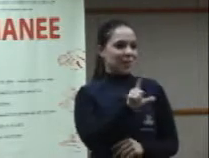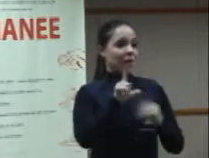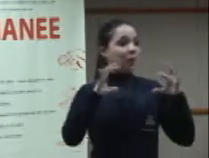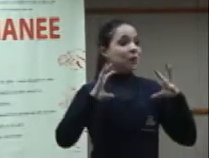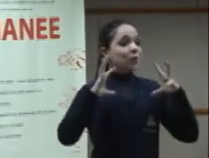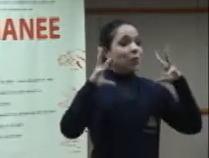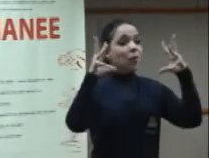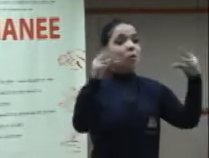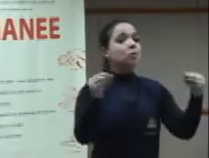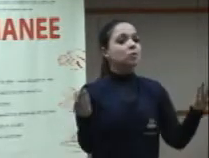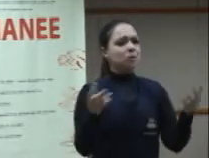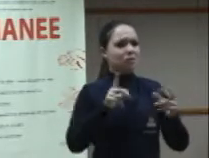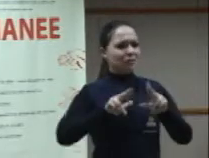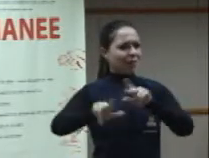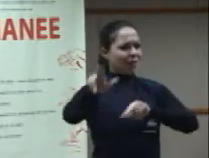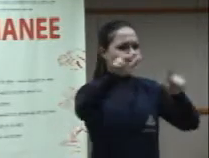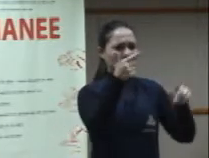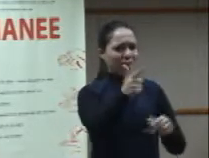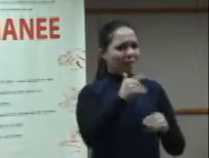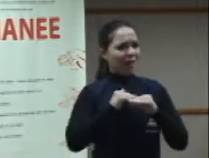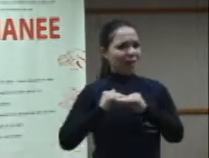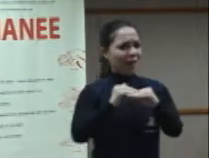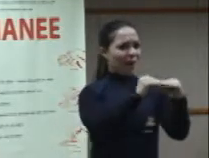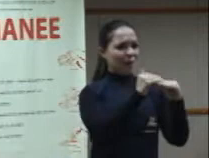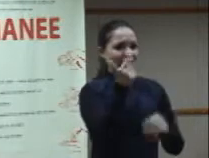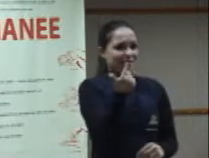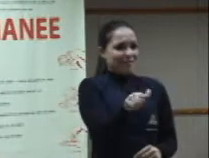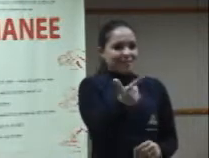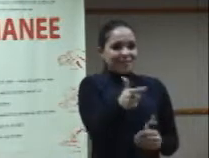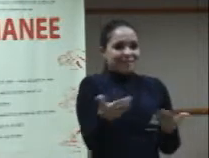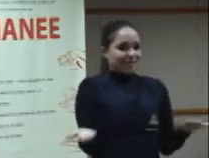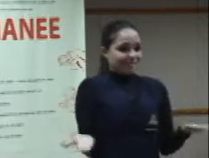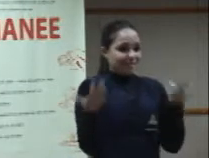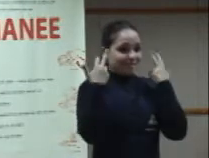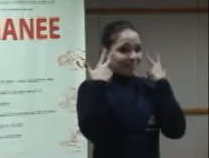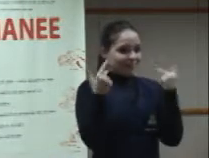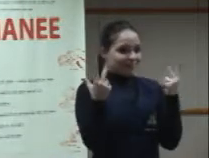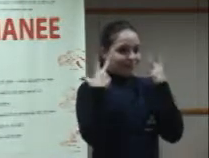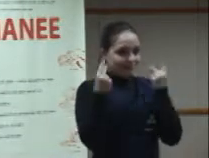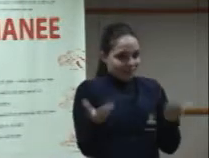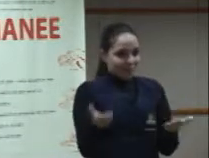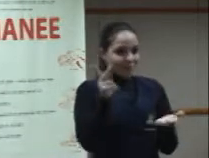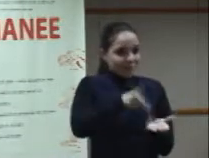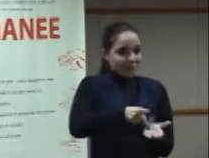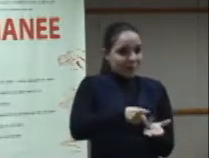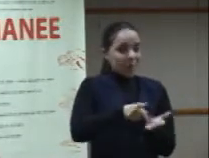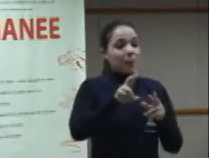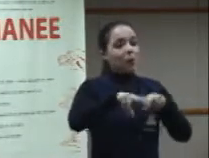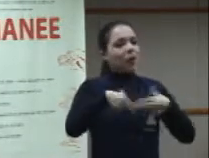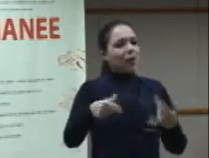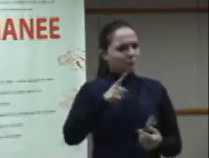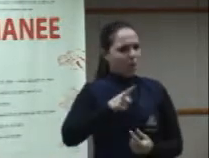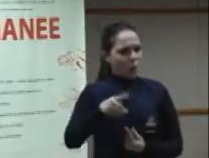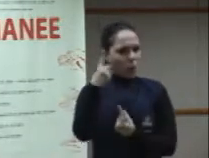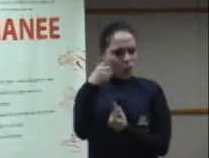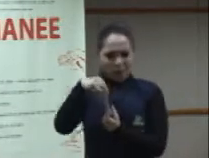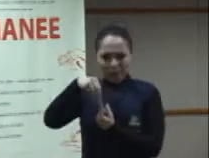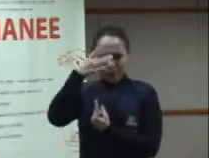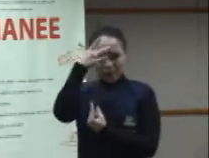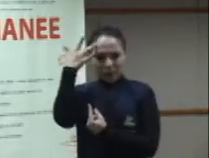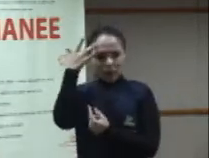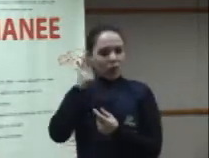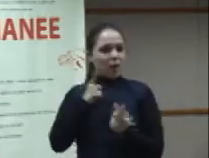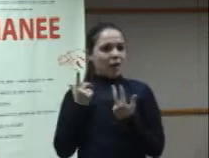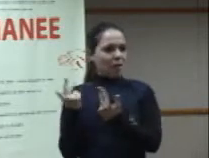todos somos diferentes e especiais de alguma forma. Todos nós. Não existe sequer uma pessoa que não seja